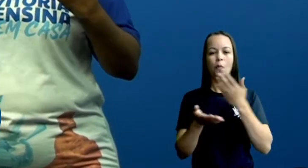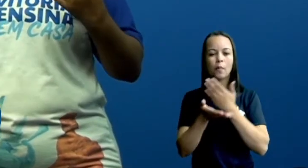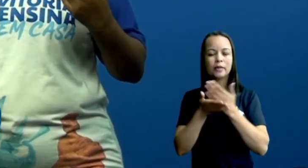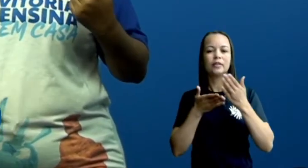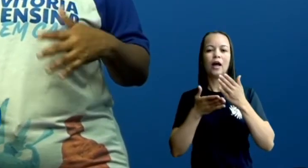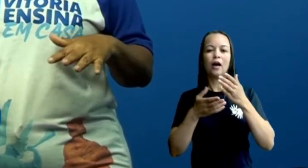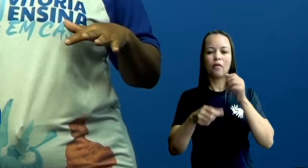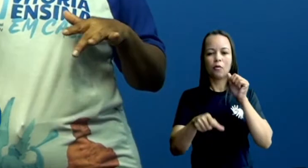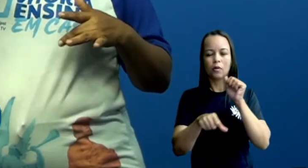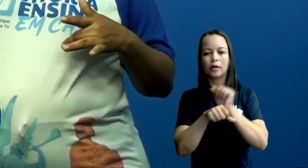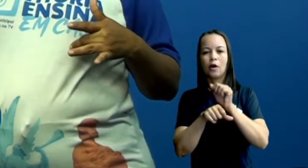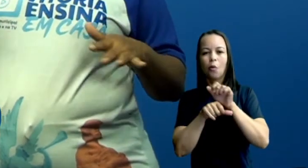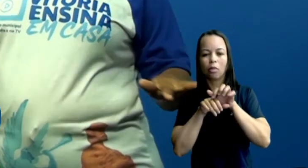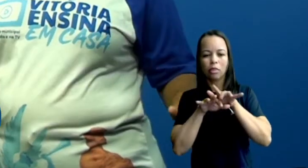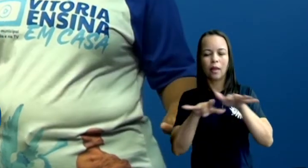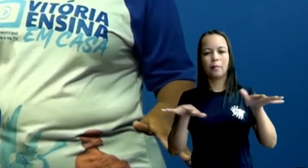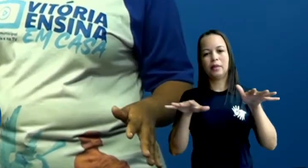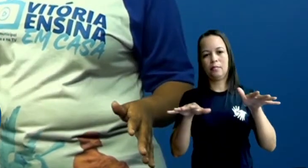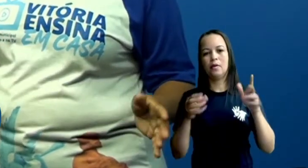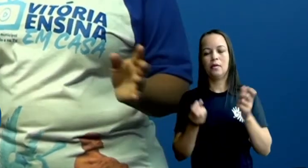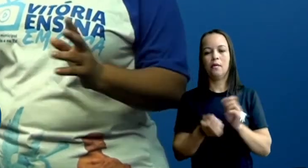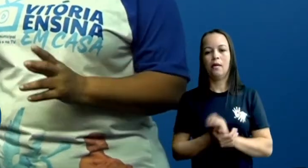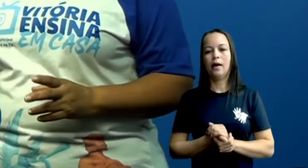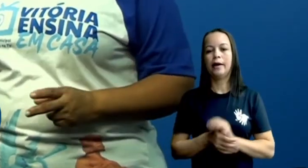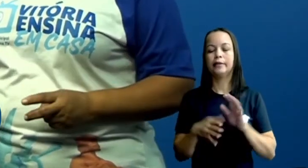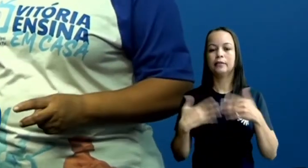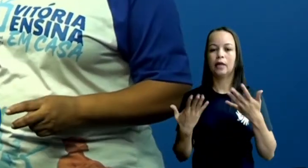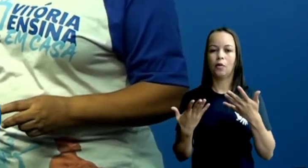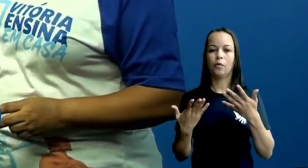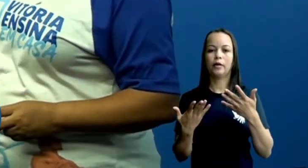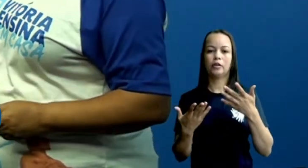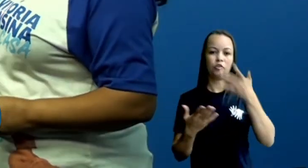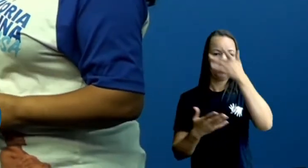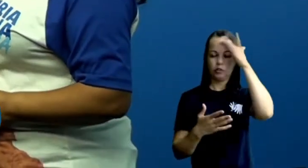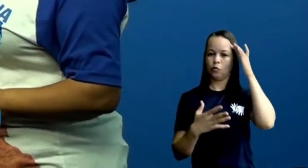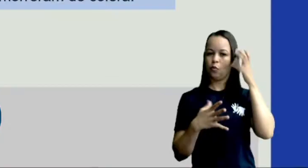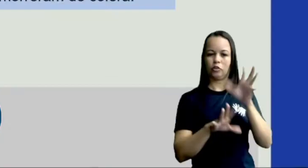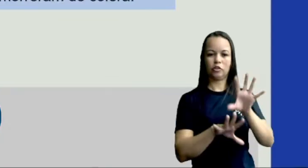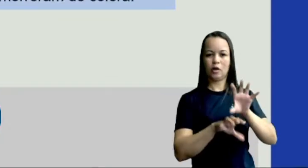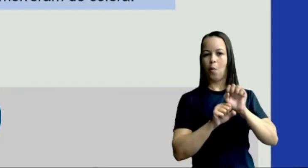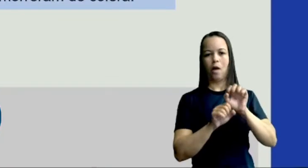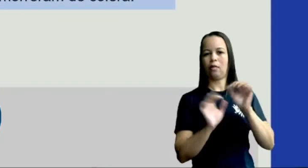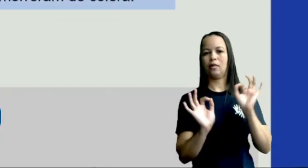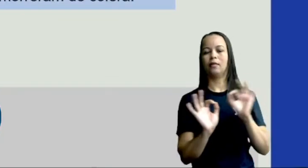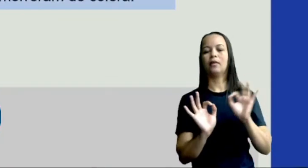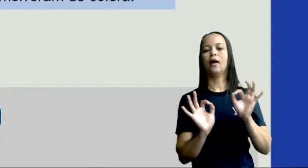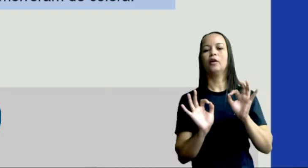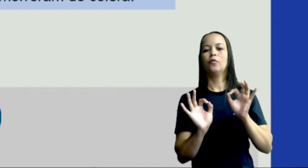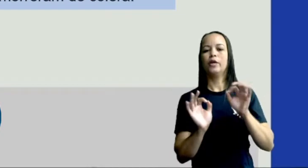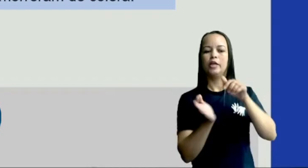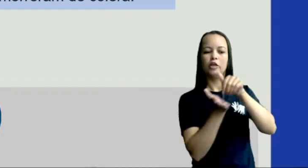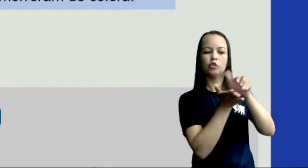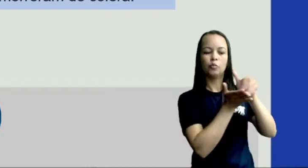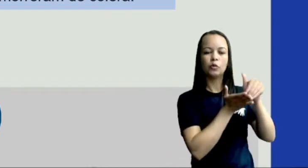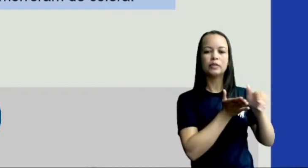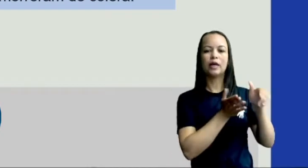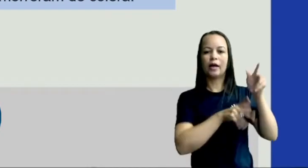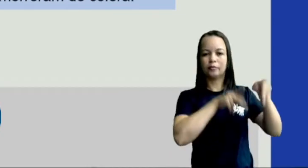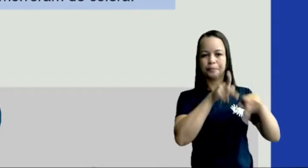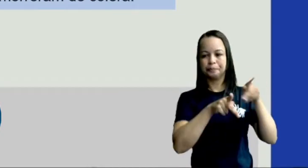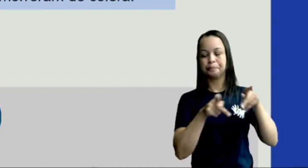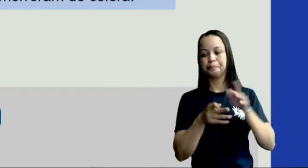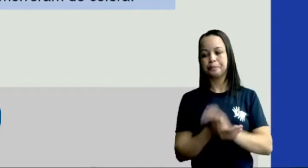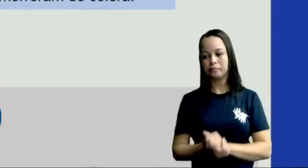as pessoas não aceitaram e acabaram expulsando esse povo. Vamos lá. Mais de 4 mil